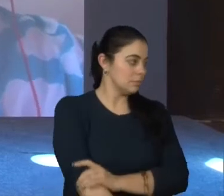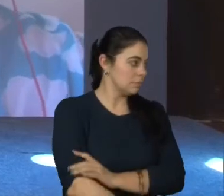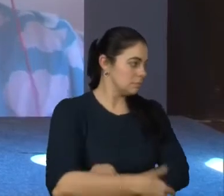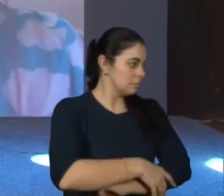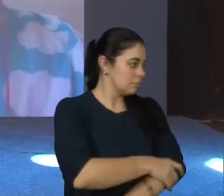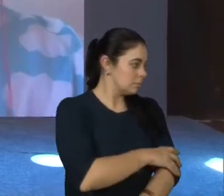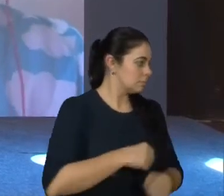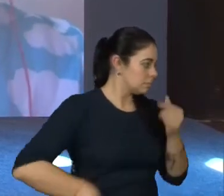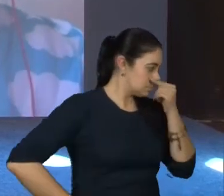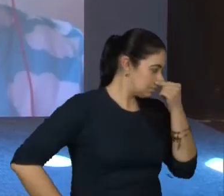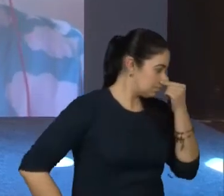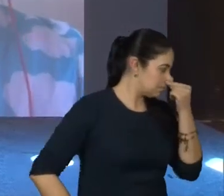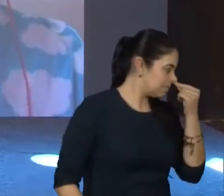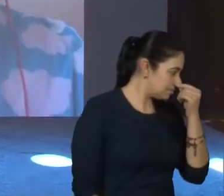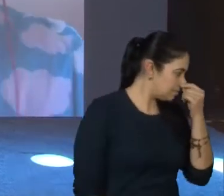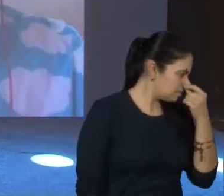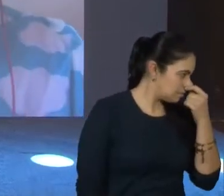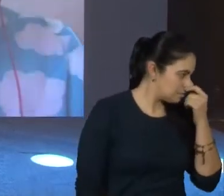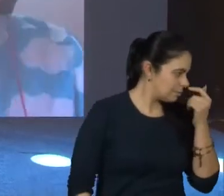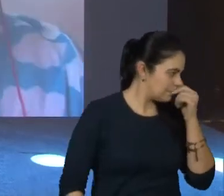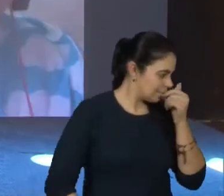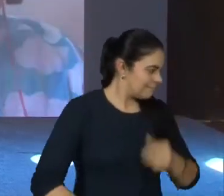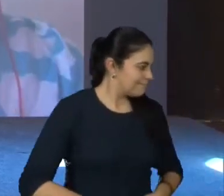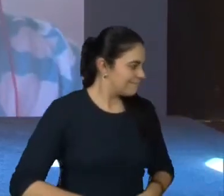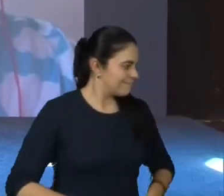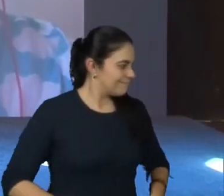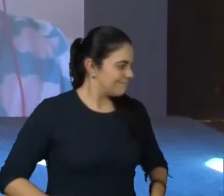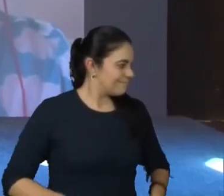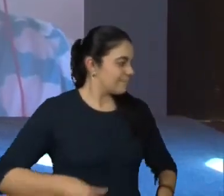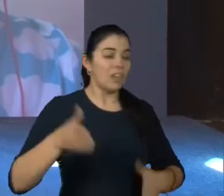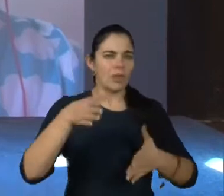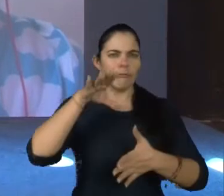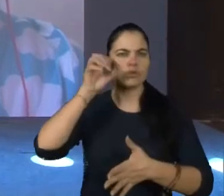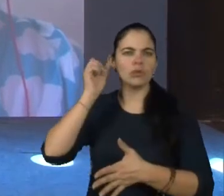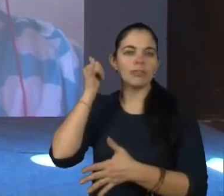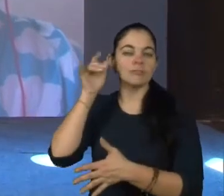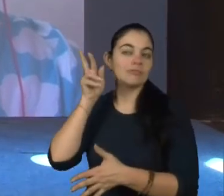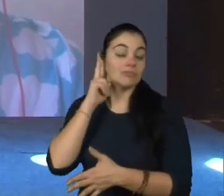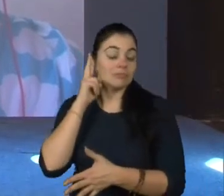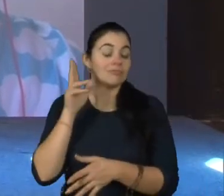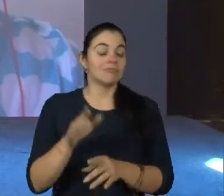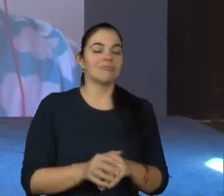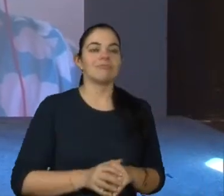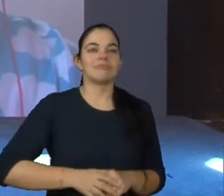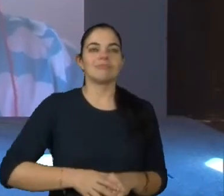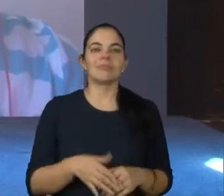Oi, Rebeca? Oi, tá ouvindo? Agora sim. Pois é, eu